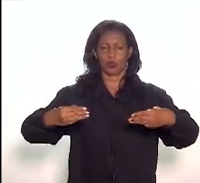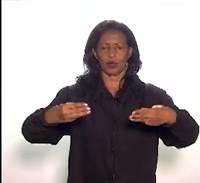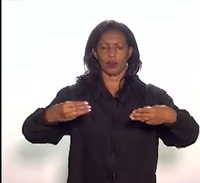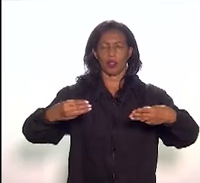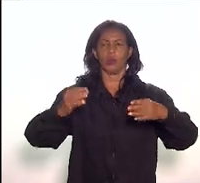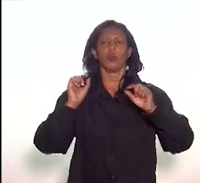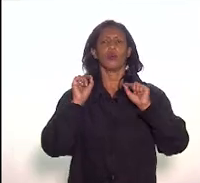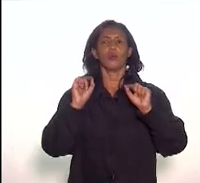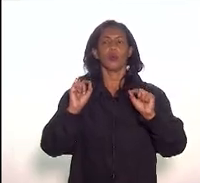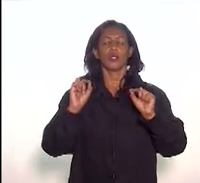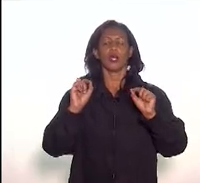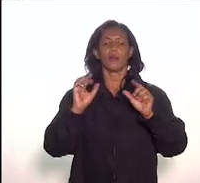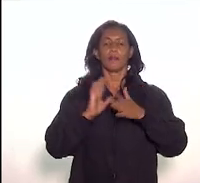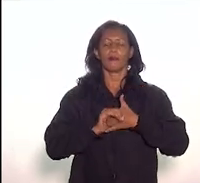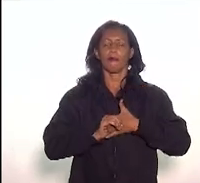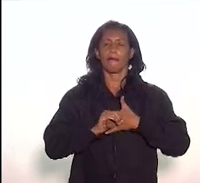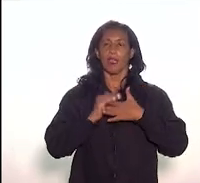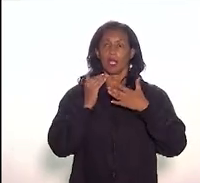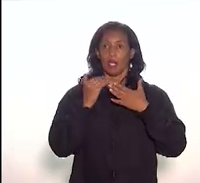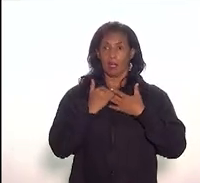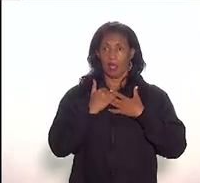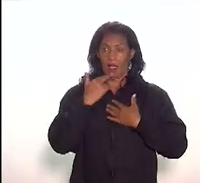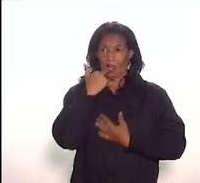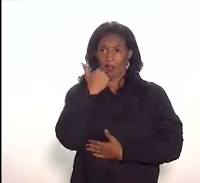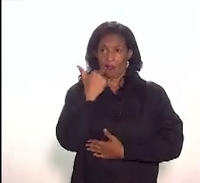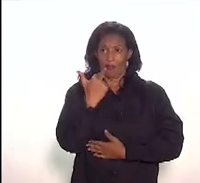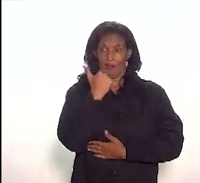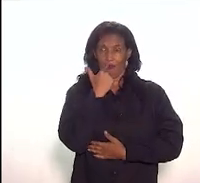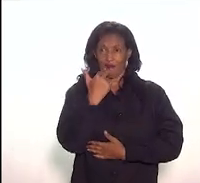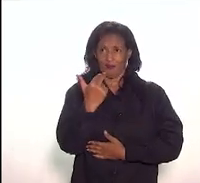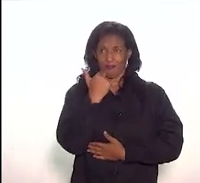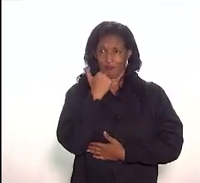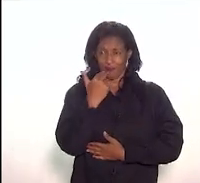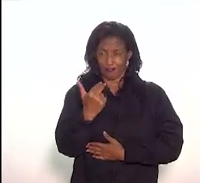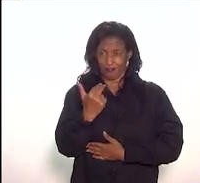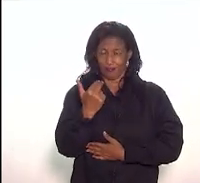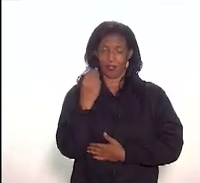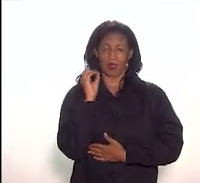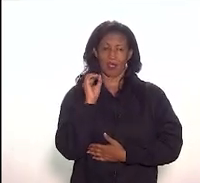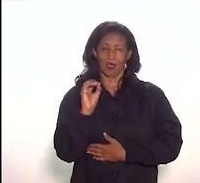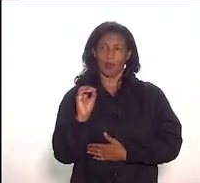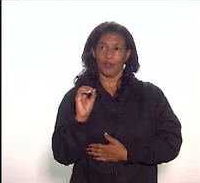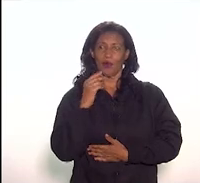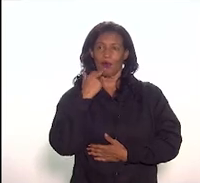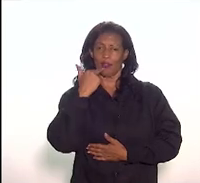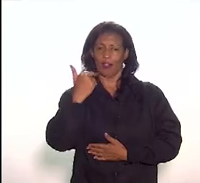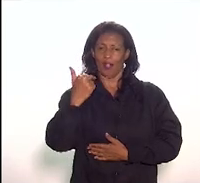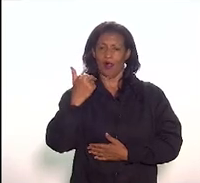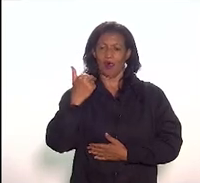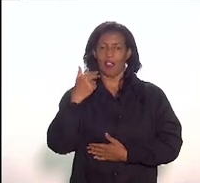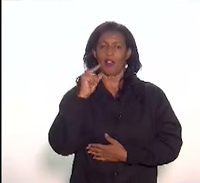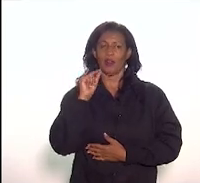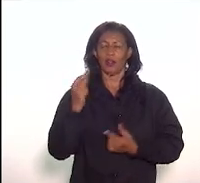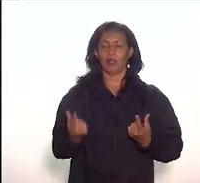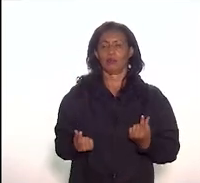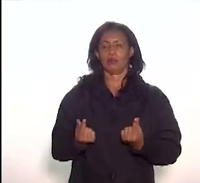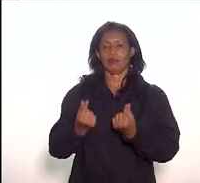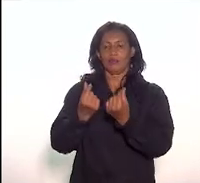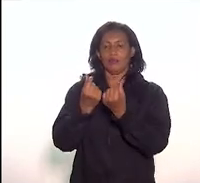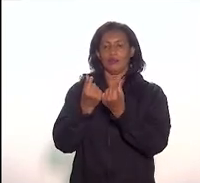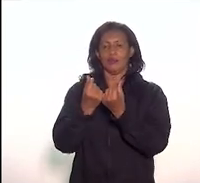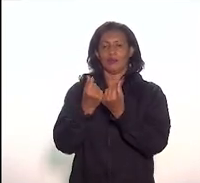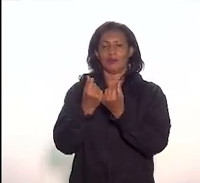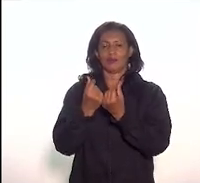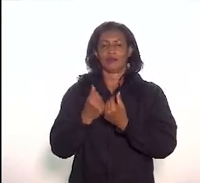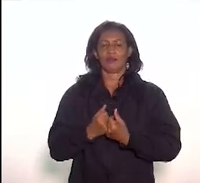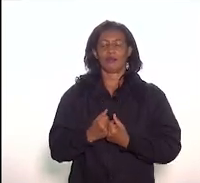condicionantes, ou seja, a expressão verbal usada que se refere à concessão, estabelecimento de recursos financeiros para a execução do